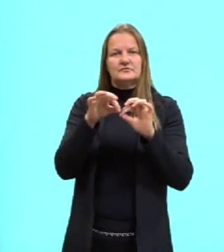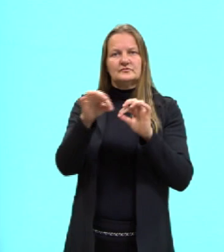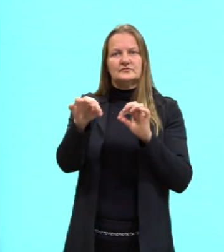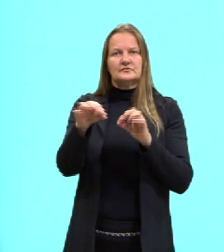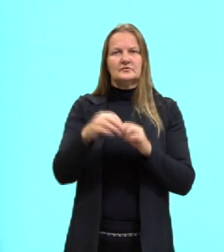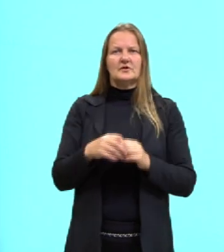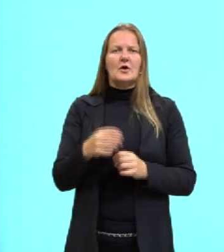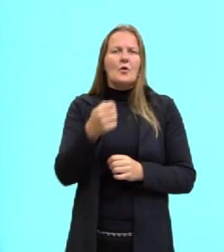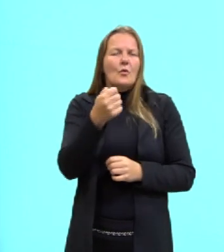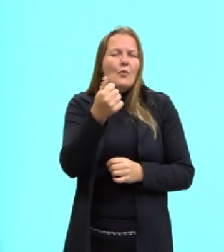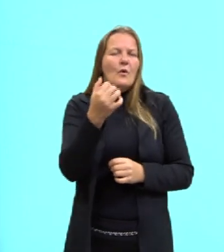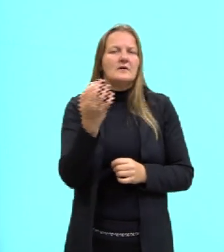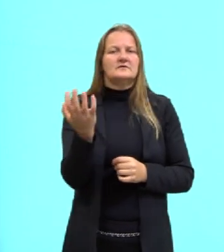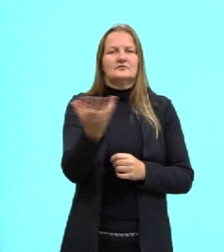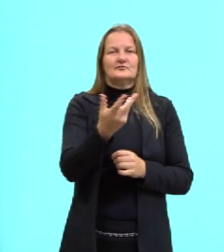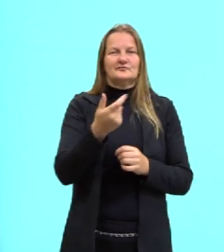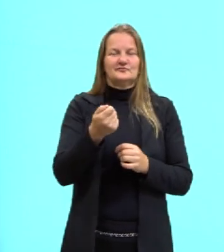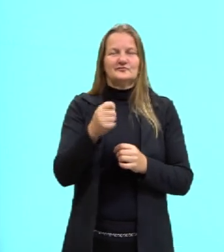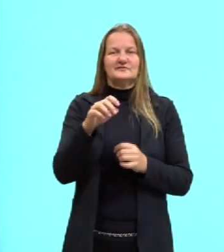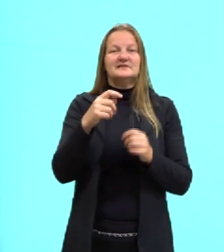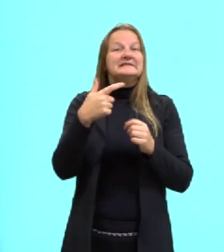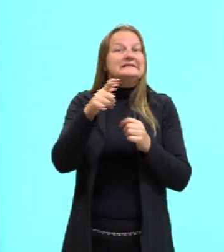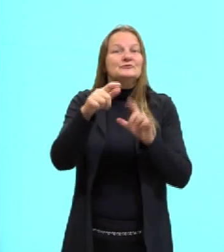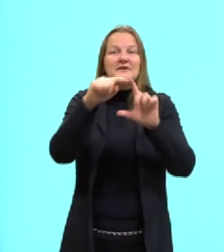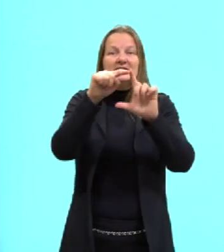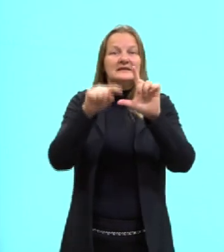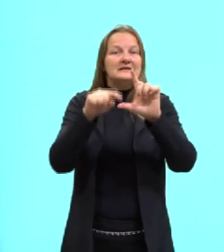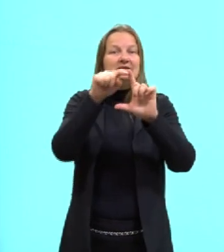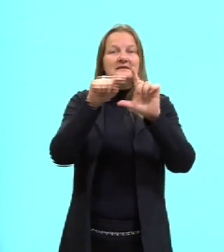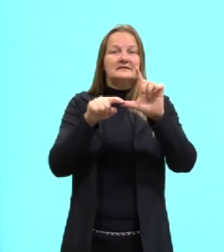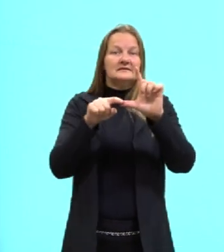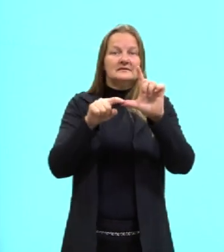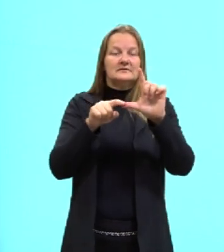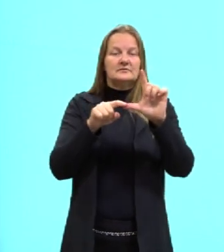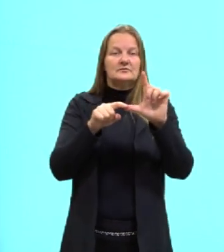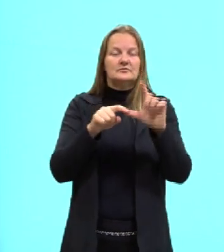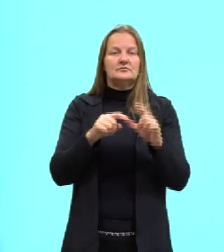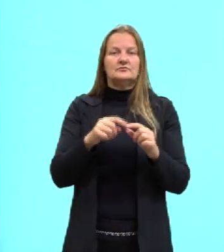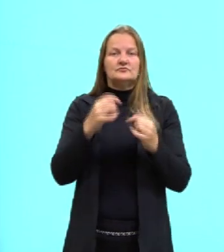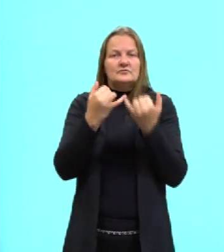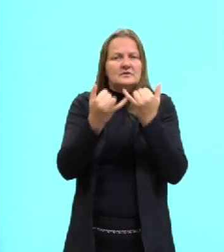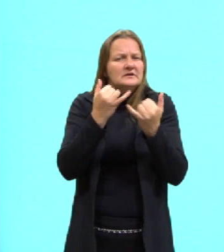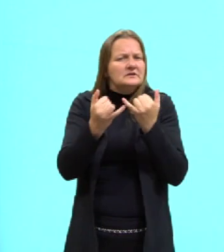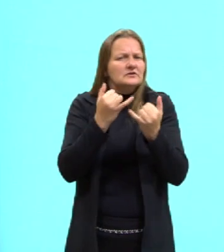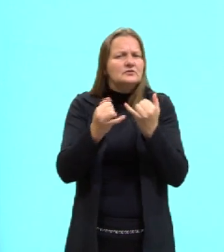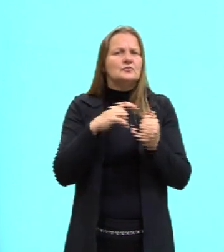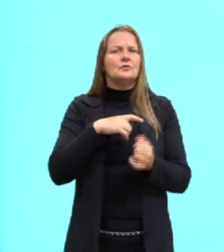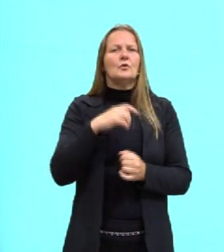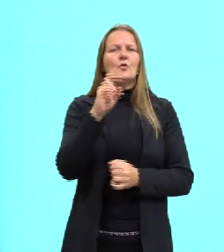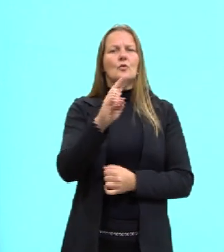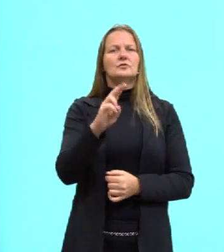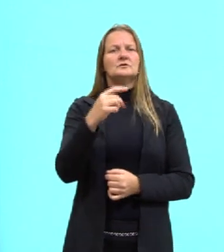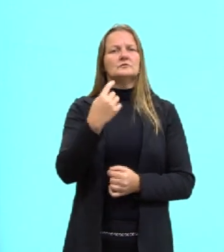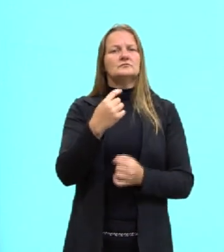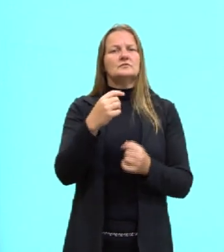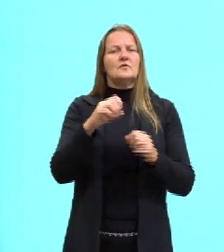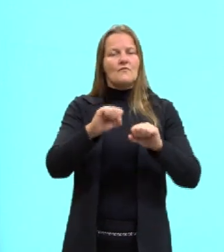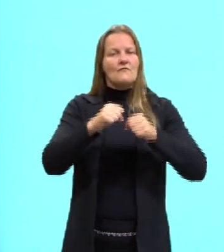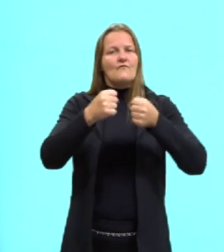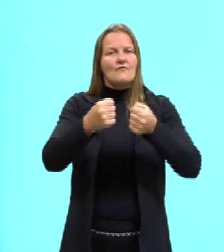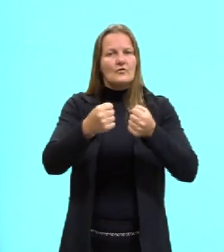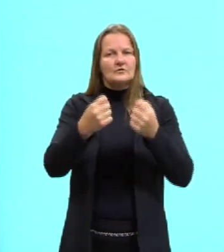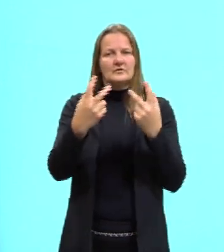Então, na maioria dos casos, se não tiver ângulo falando no exercício, na questão, a gente pode simplificar para força